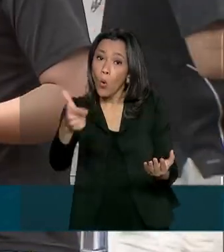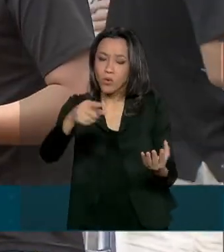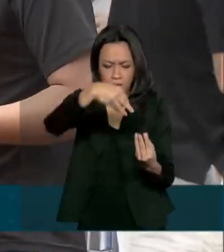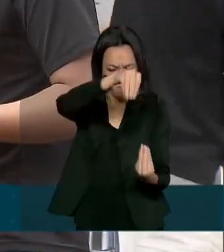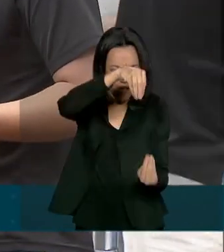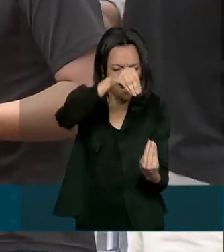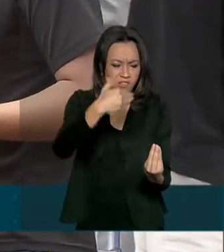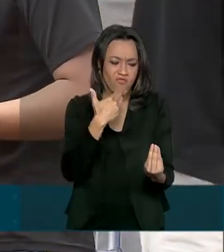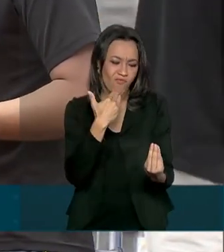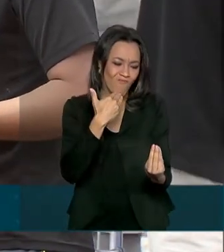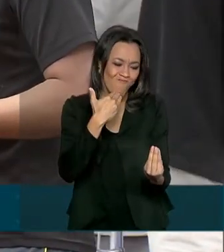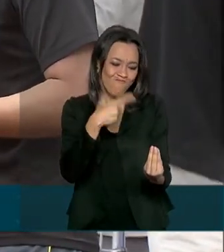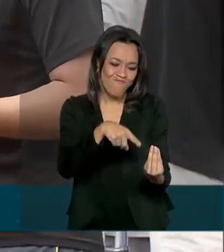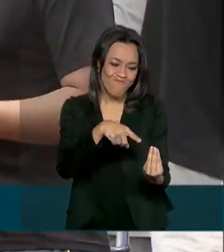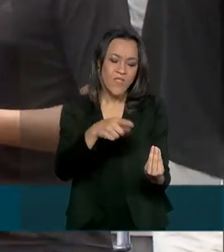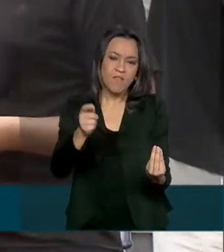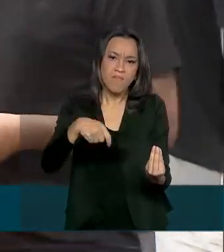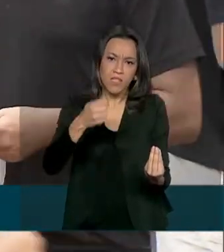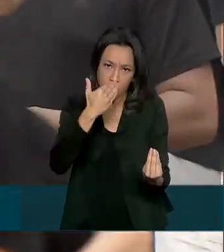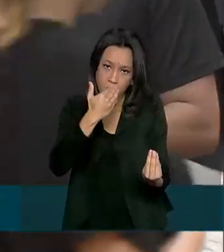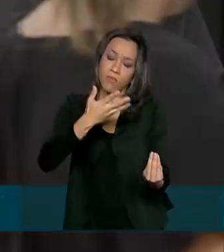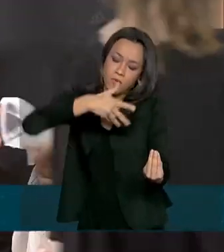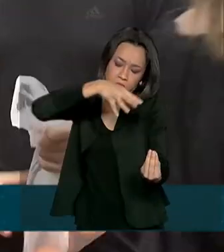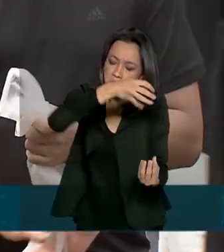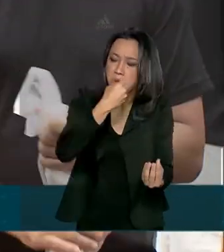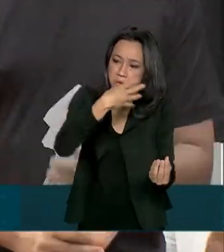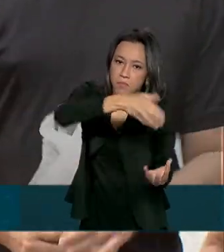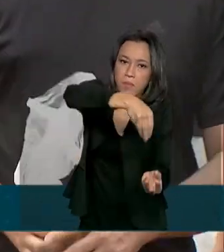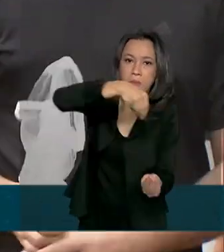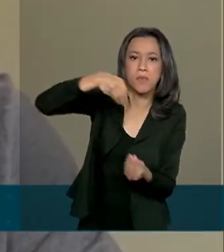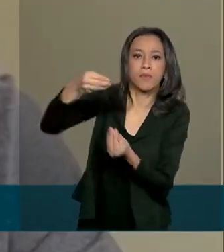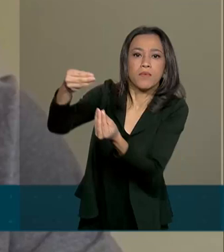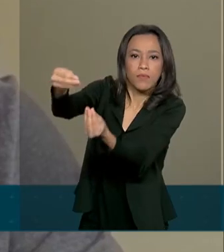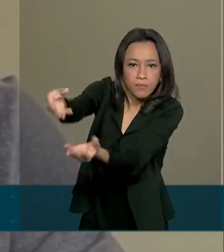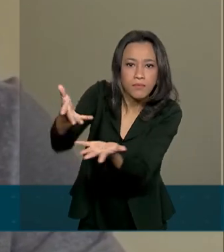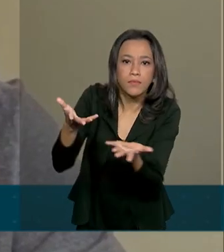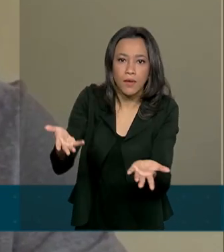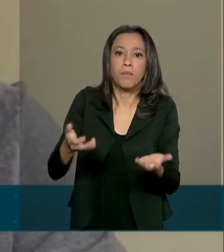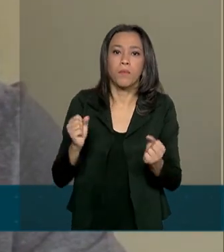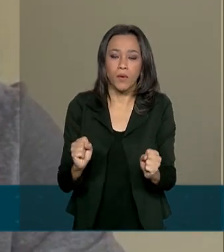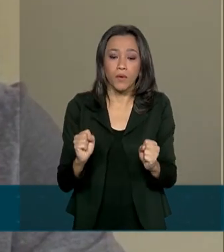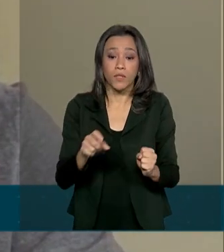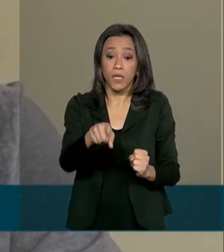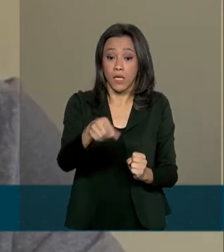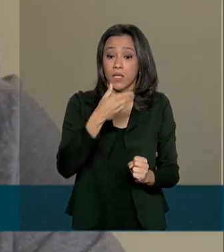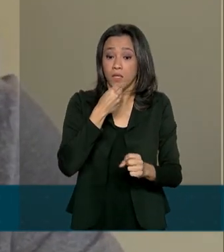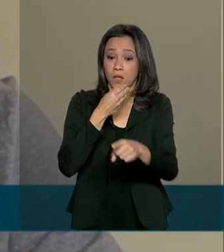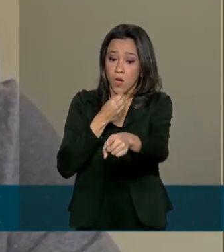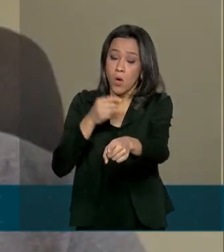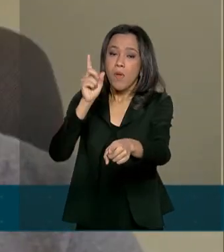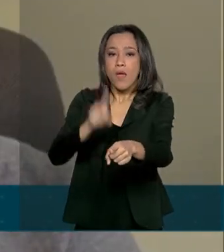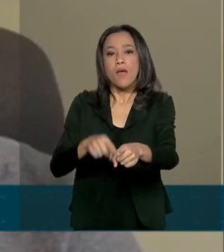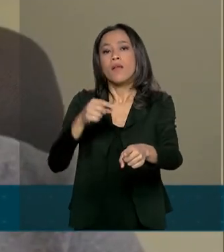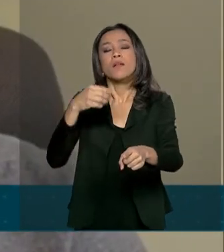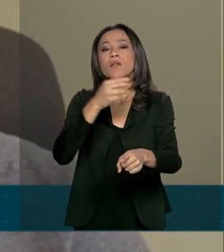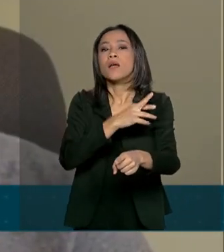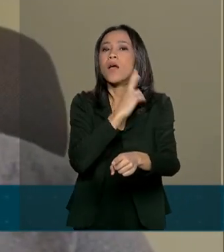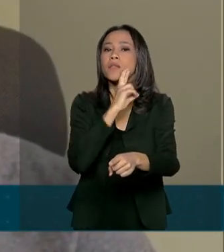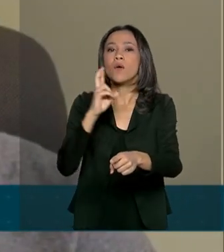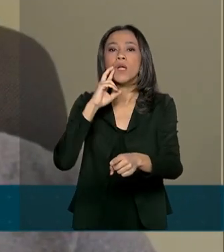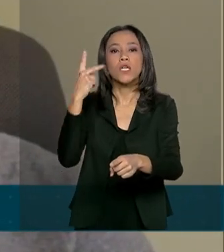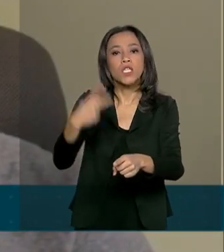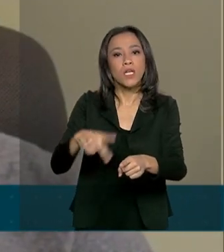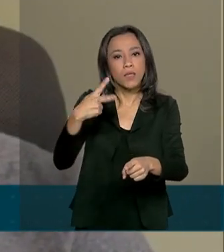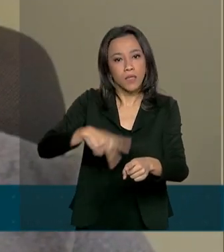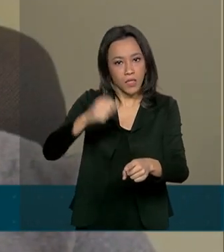aspecto comercialmente indesejável, porém bons para o consumo. Eduardo é sócio de um restaurante em Brasília e já pensa em